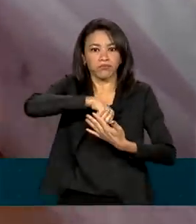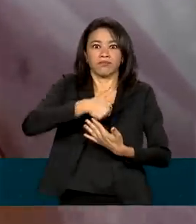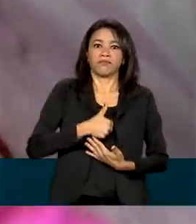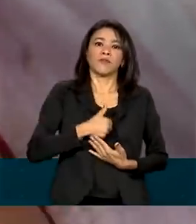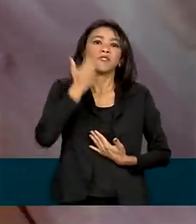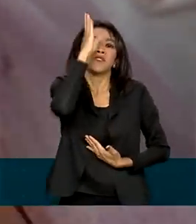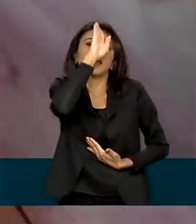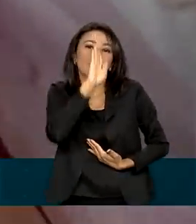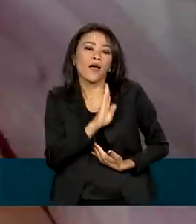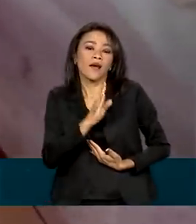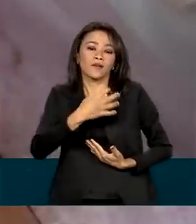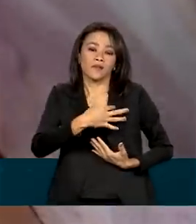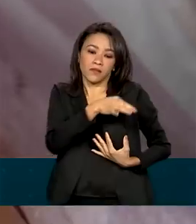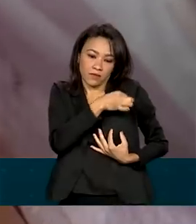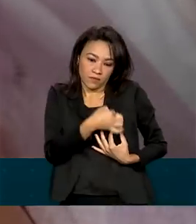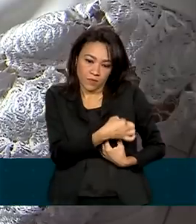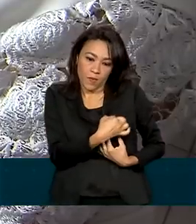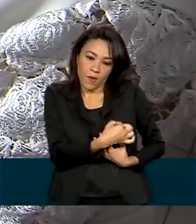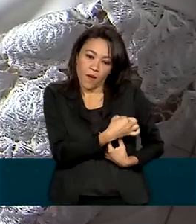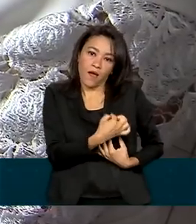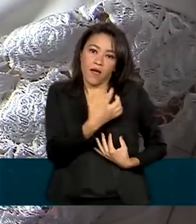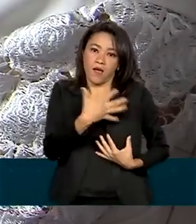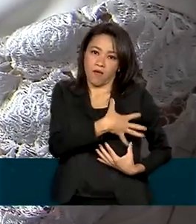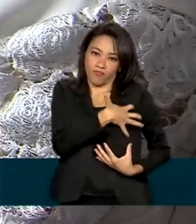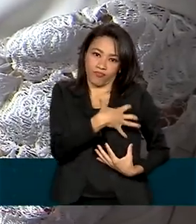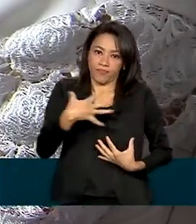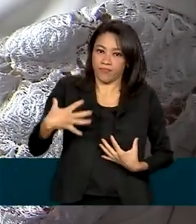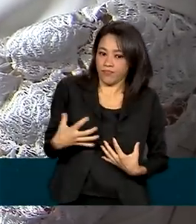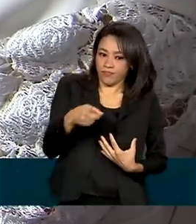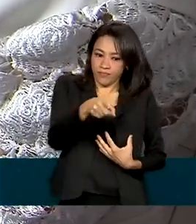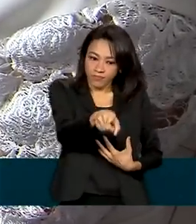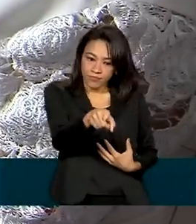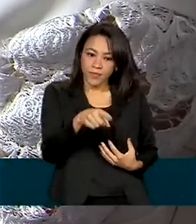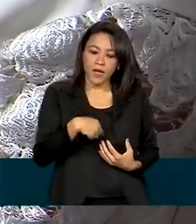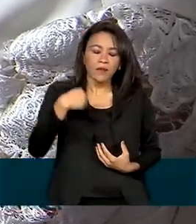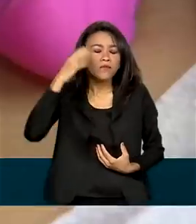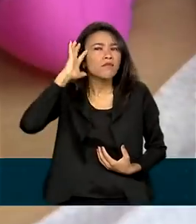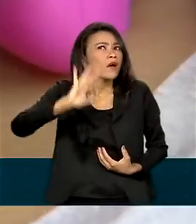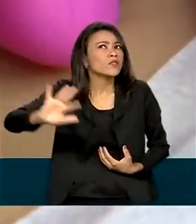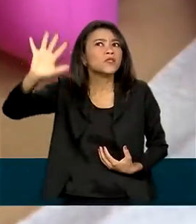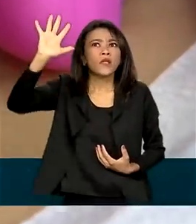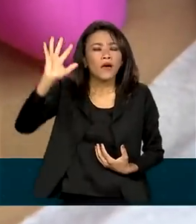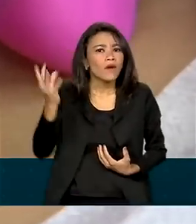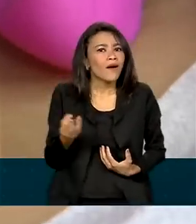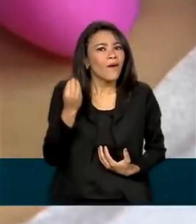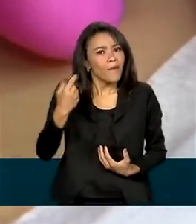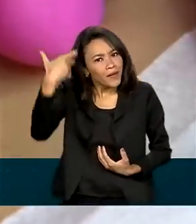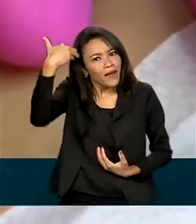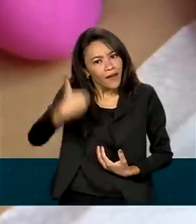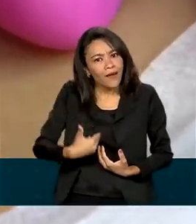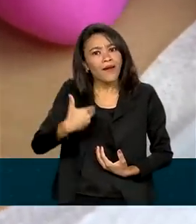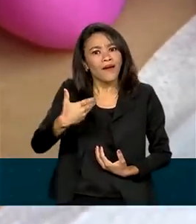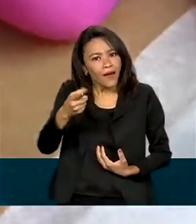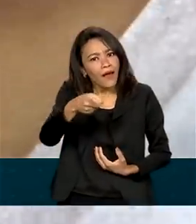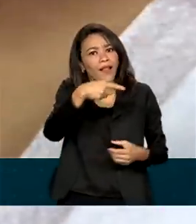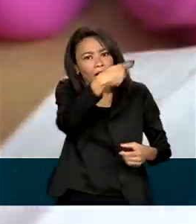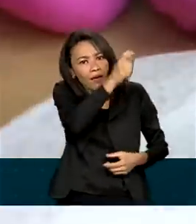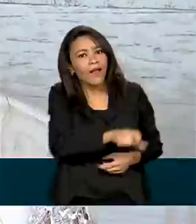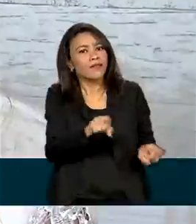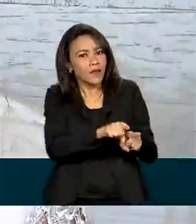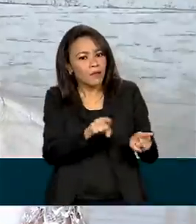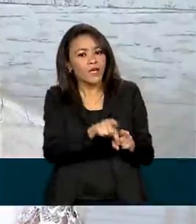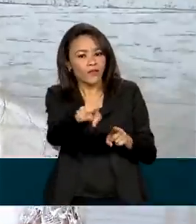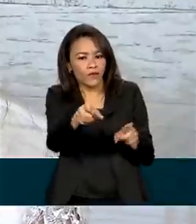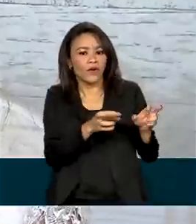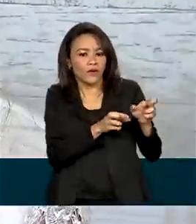gratuita das areolas e dos mamilos. O que Lina não imaginava era que um dia ela também seria diagnosticada com a doença.